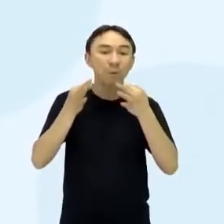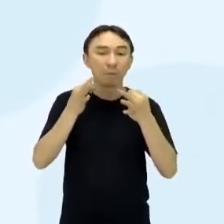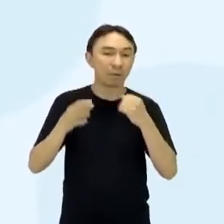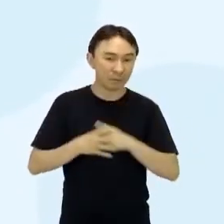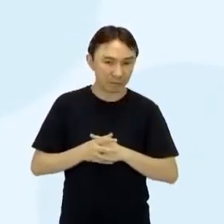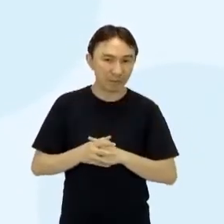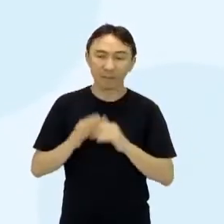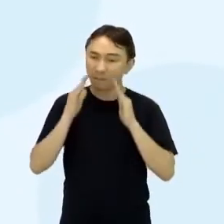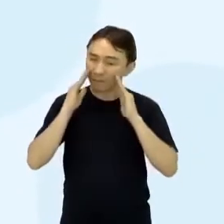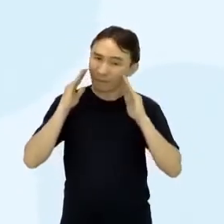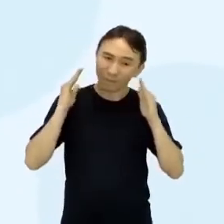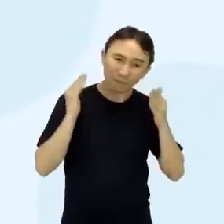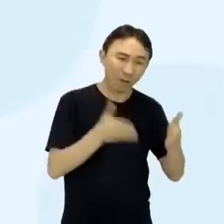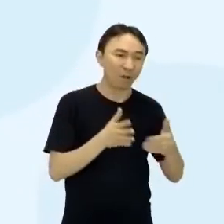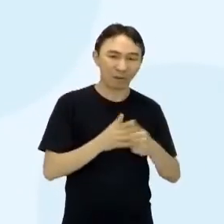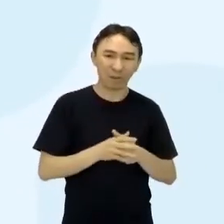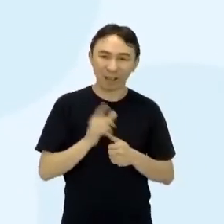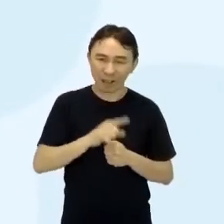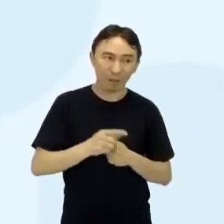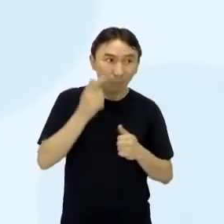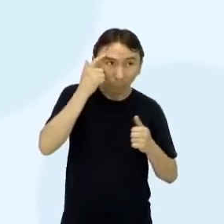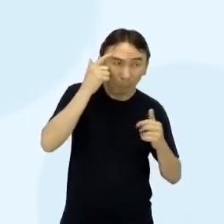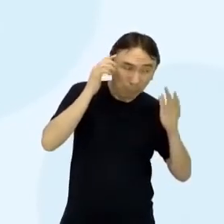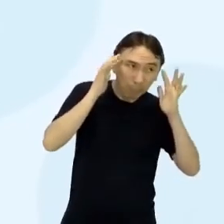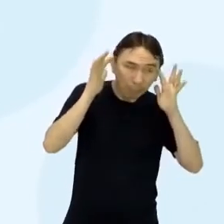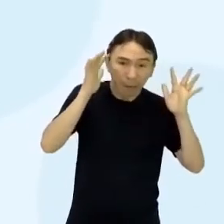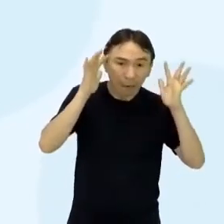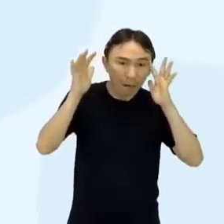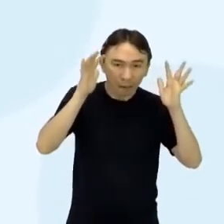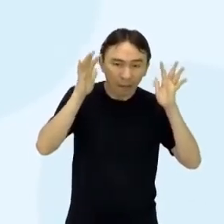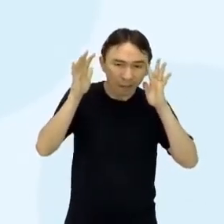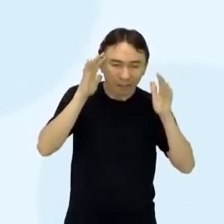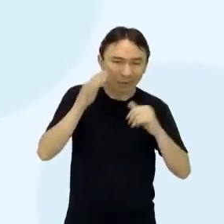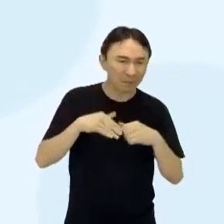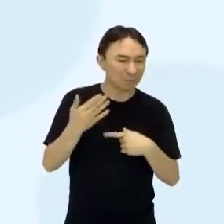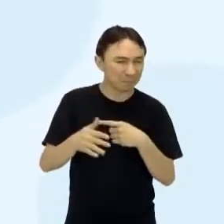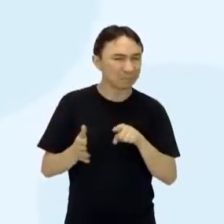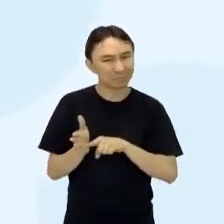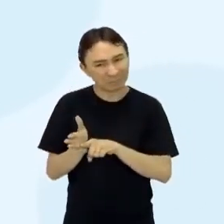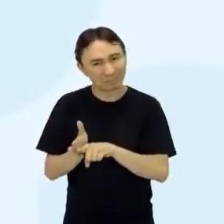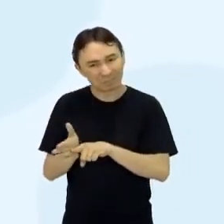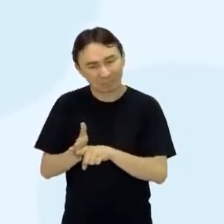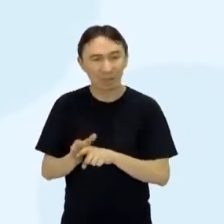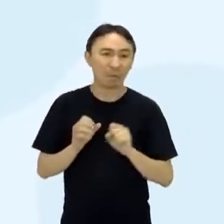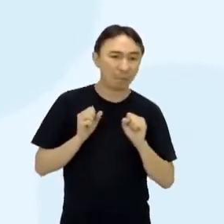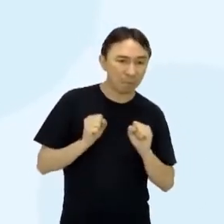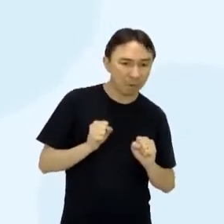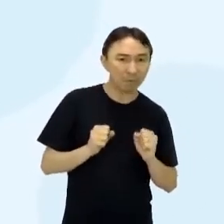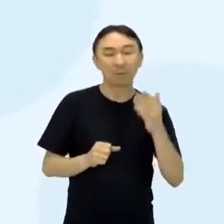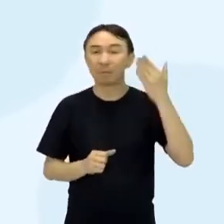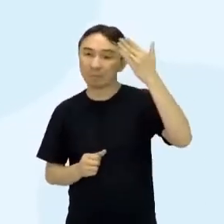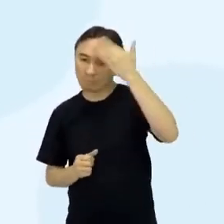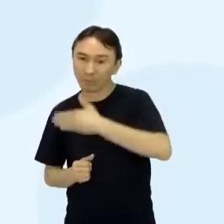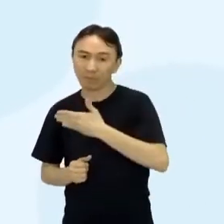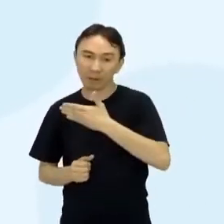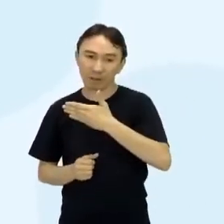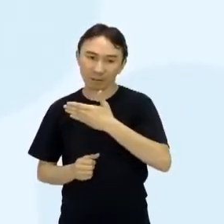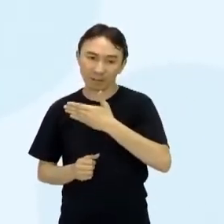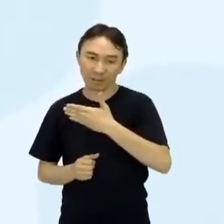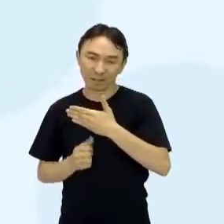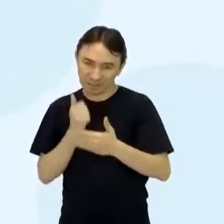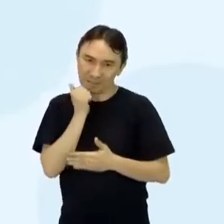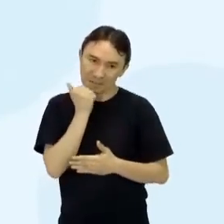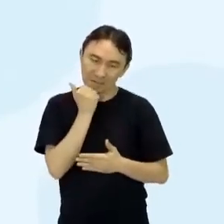teorias, na verdade, teorias e fatos e pesquisas, né, que vão para investigações, que podem ser comprovadas cientificamente.